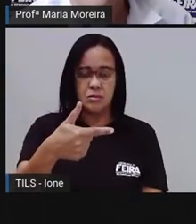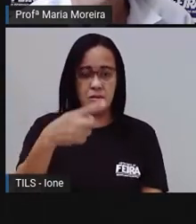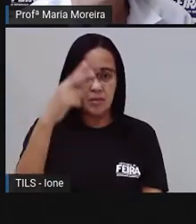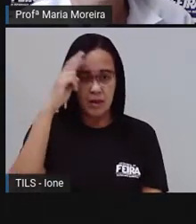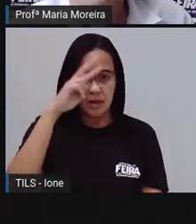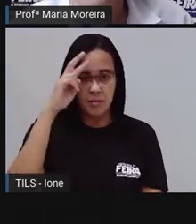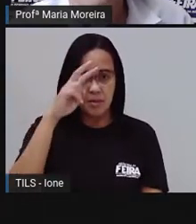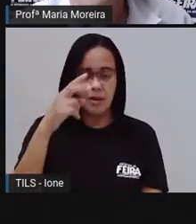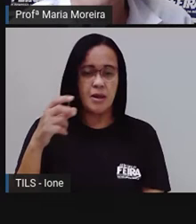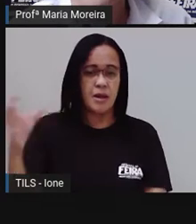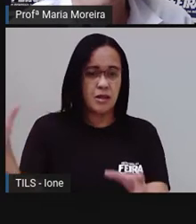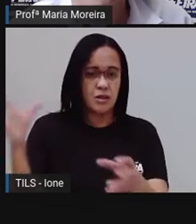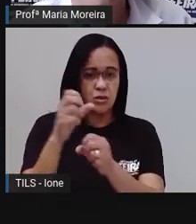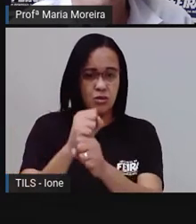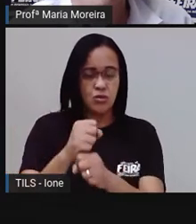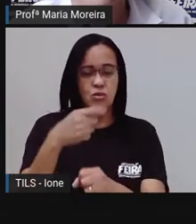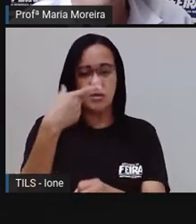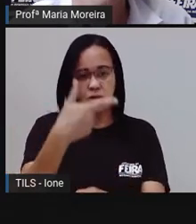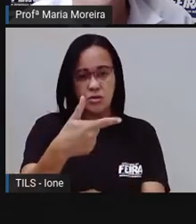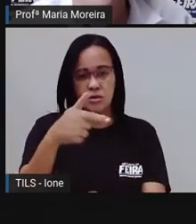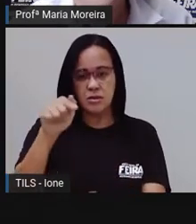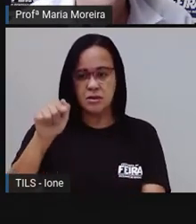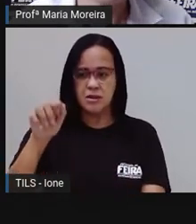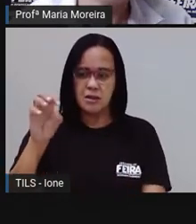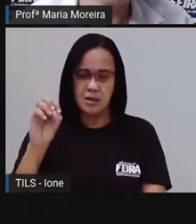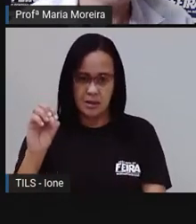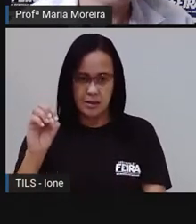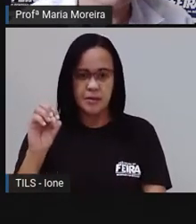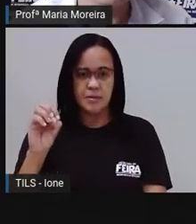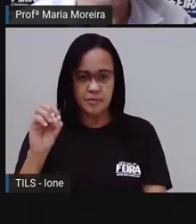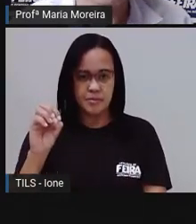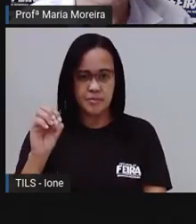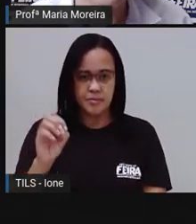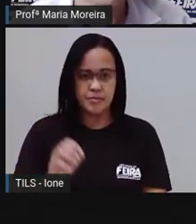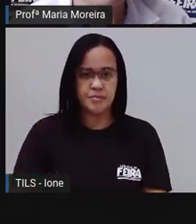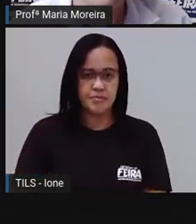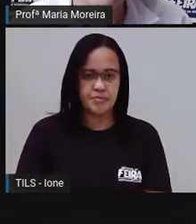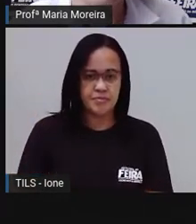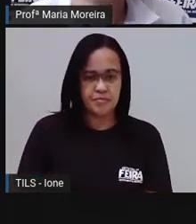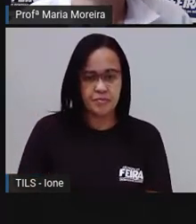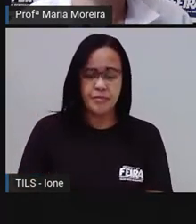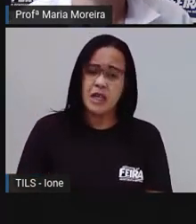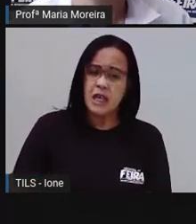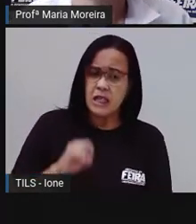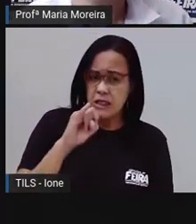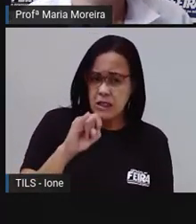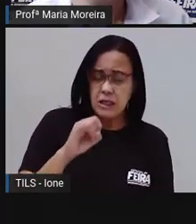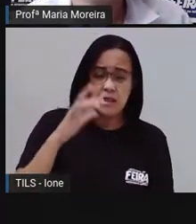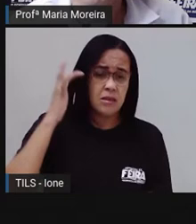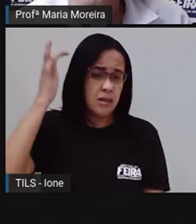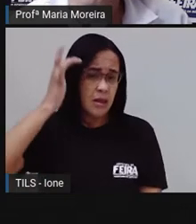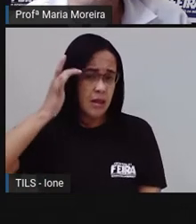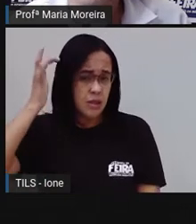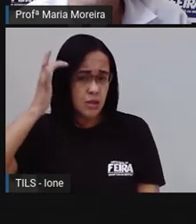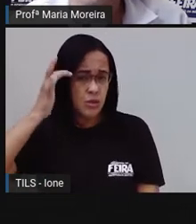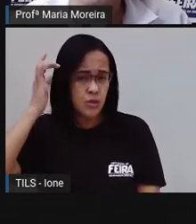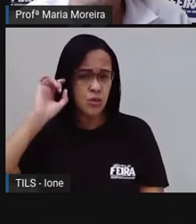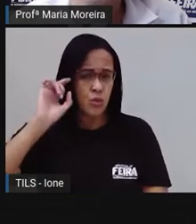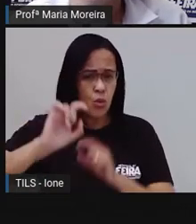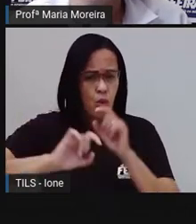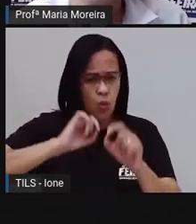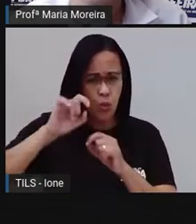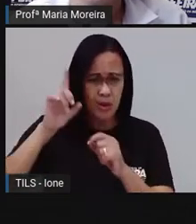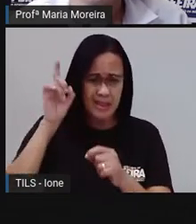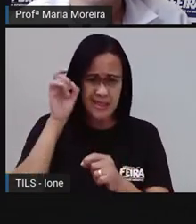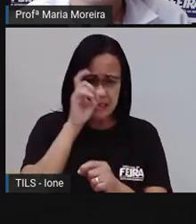Não é isso? Ó, botar o sinal de igual aqui. E aí, se você achou que assim, né, pro pró, achei que assim